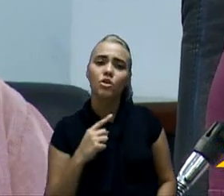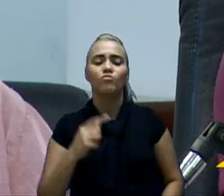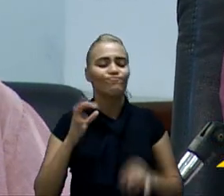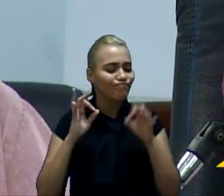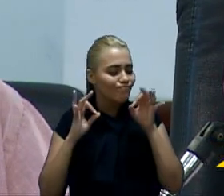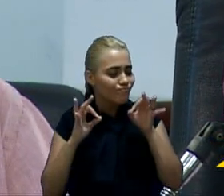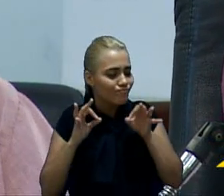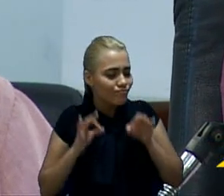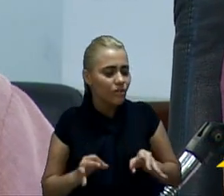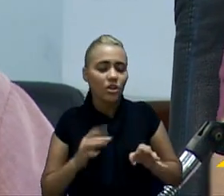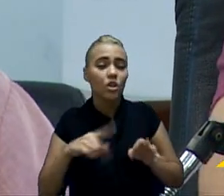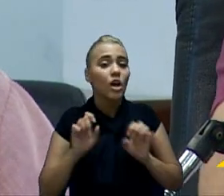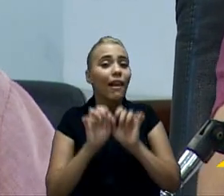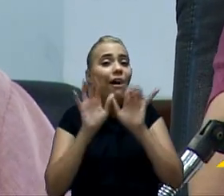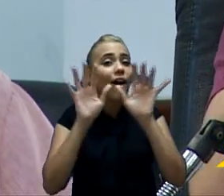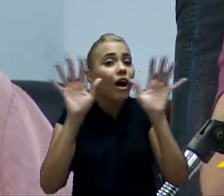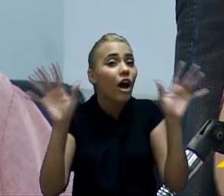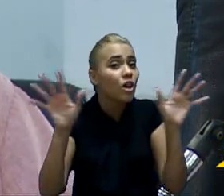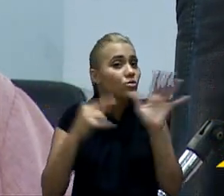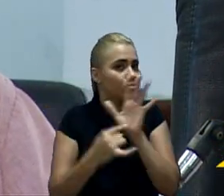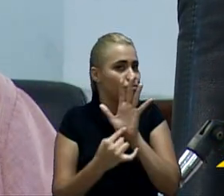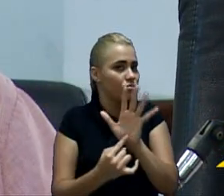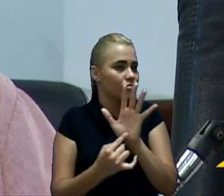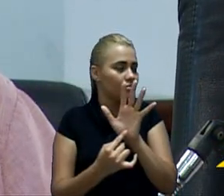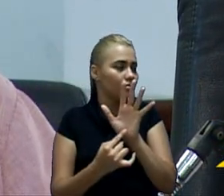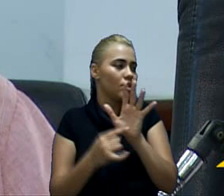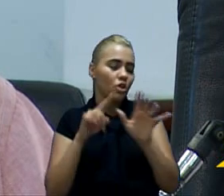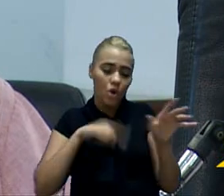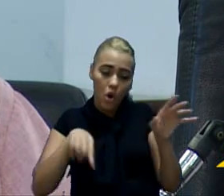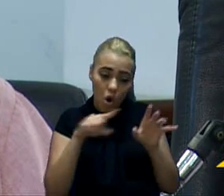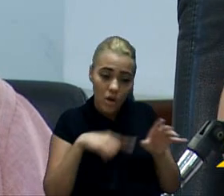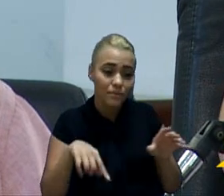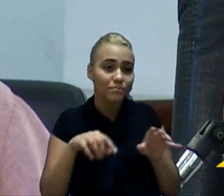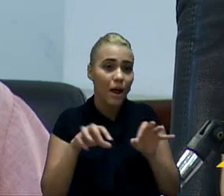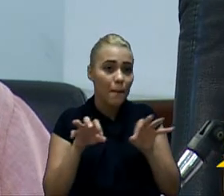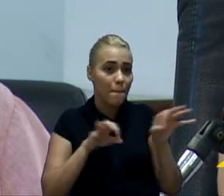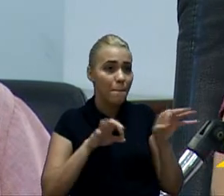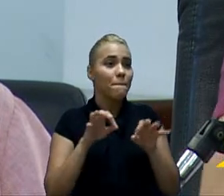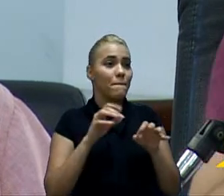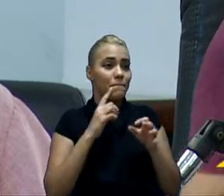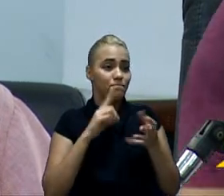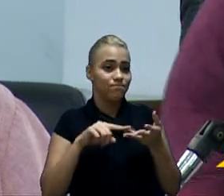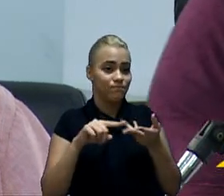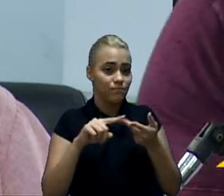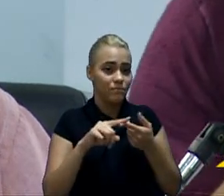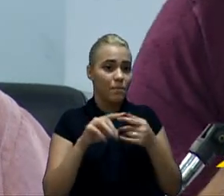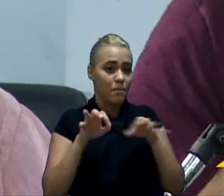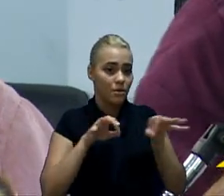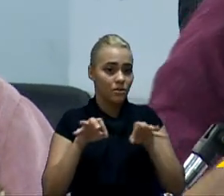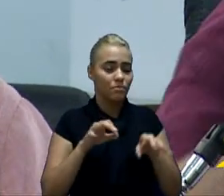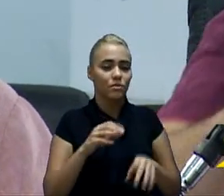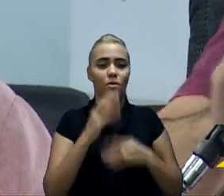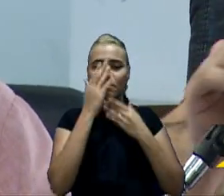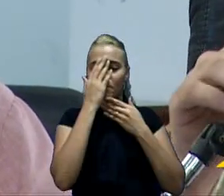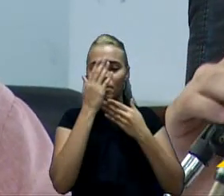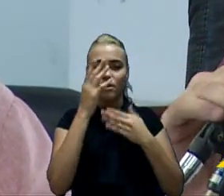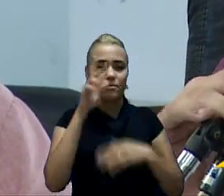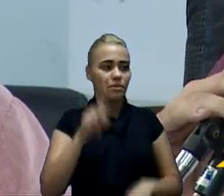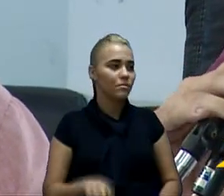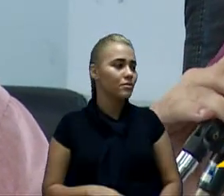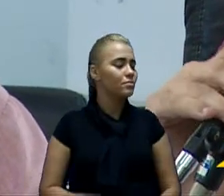só para deixar claro isso que o que foi planejado deve ser executado. Obrigado, presidente. Vereador,